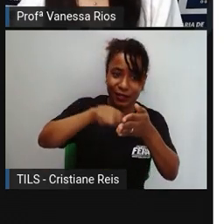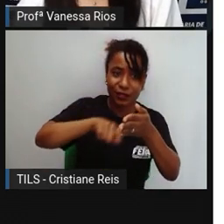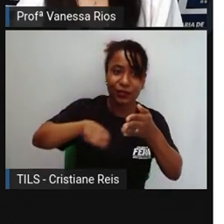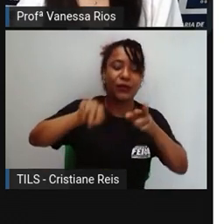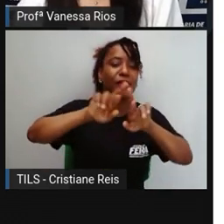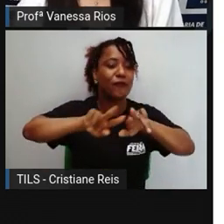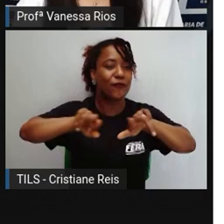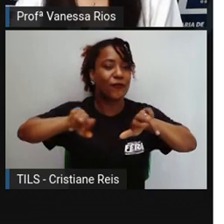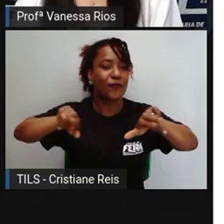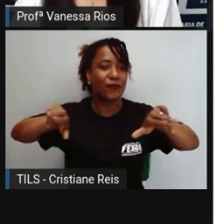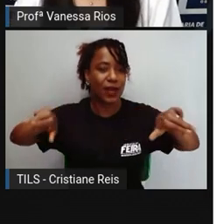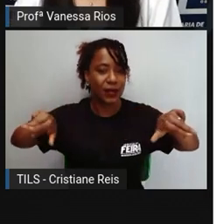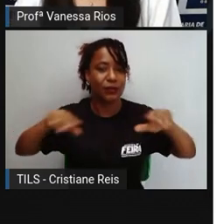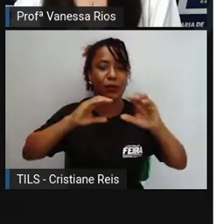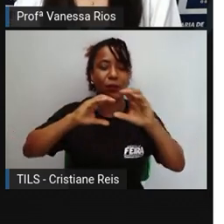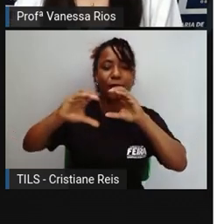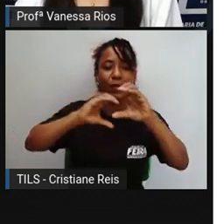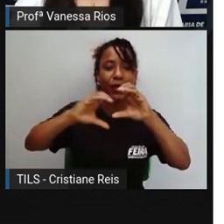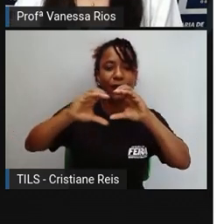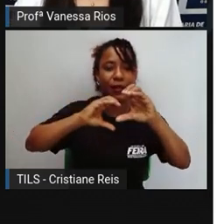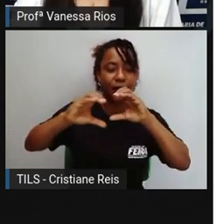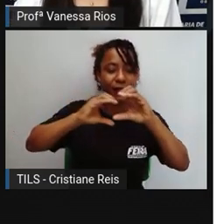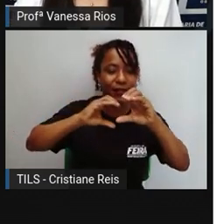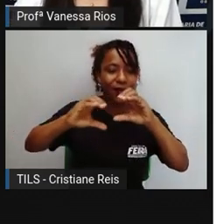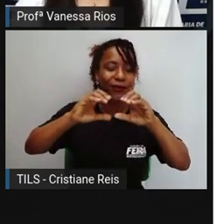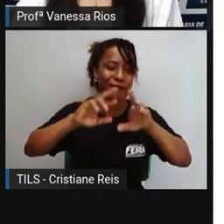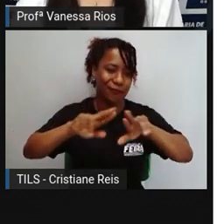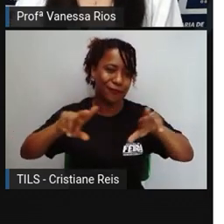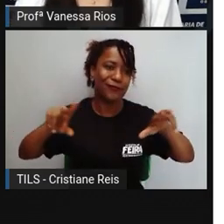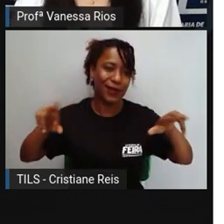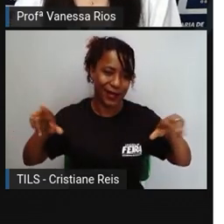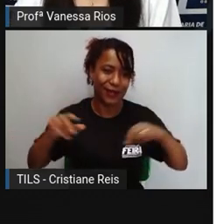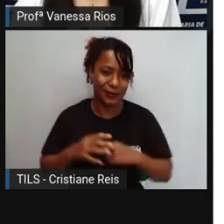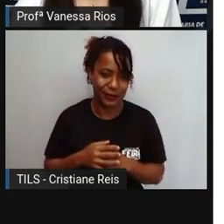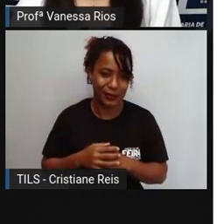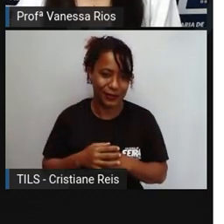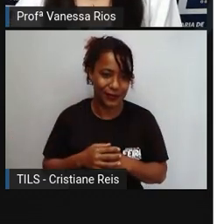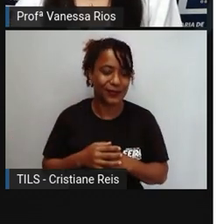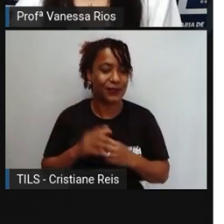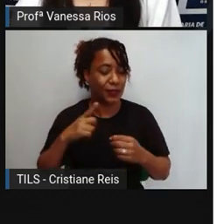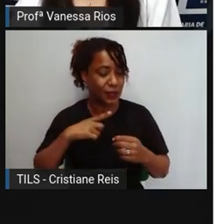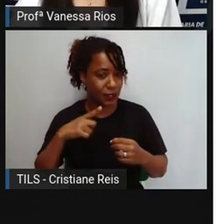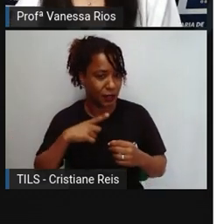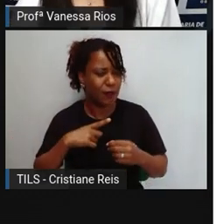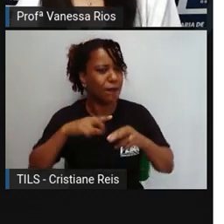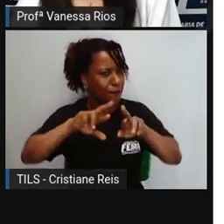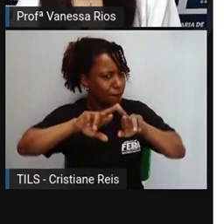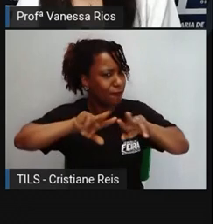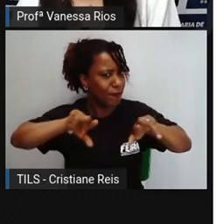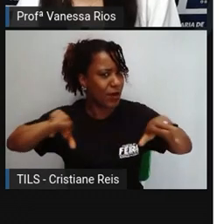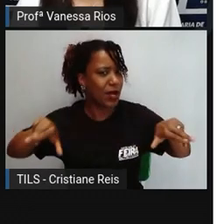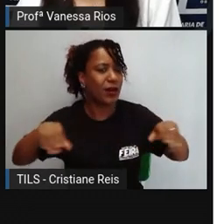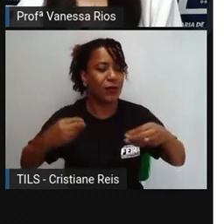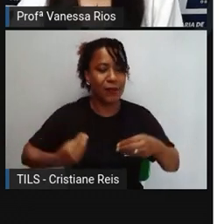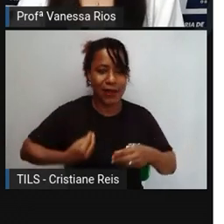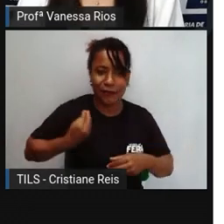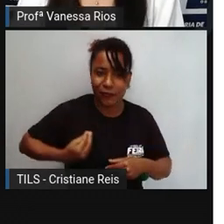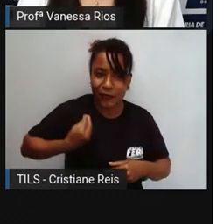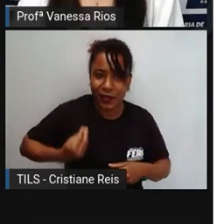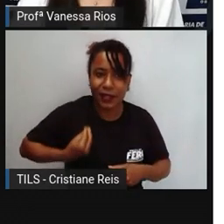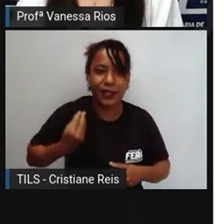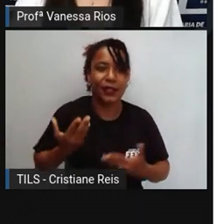e a intenção aí de comunicar a forma como eles viviam, a forma como eles se comportavam,